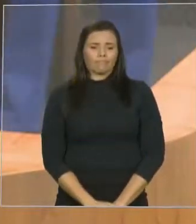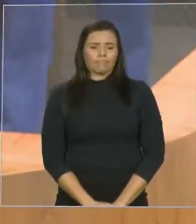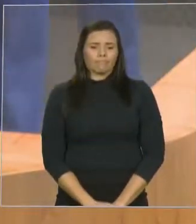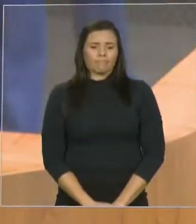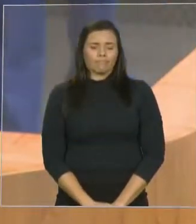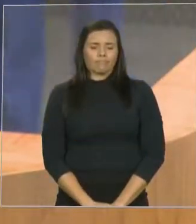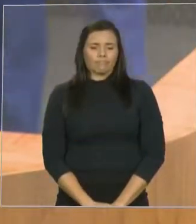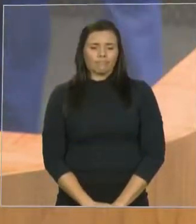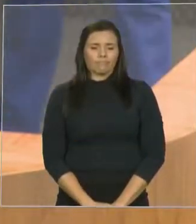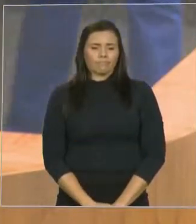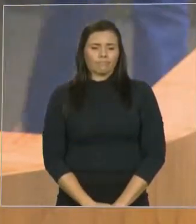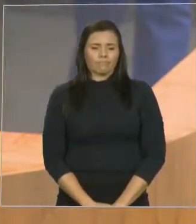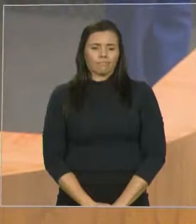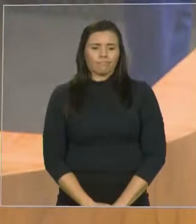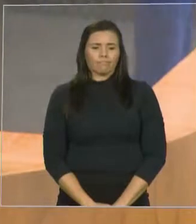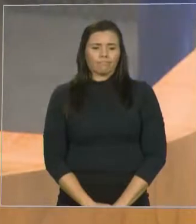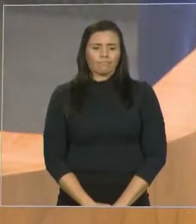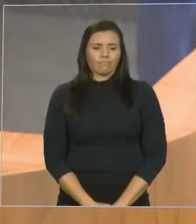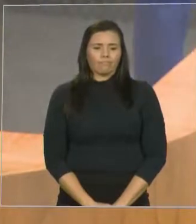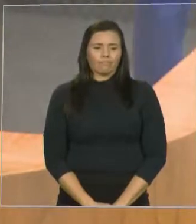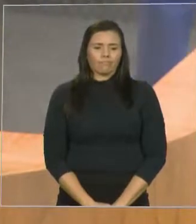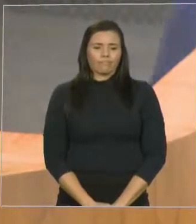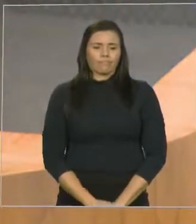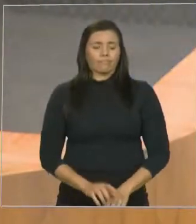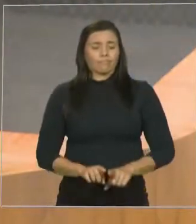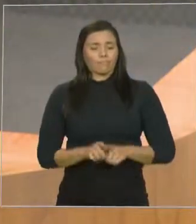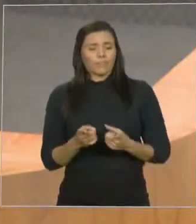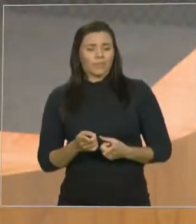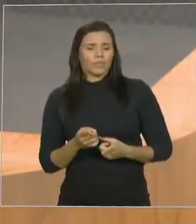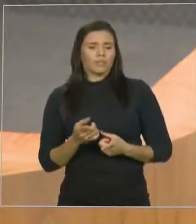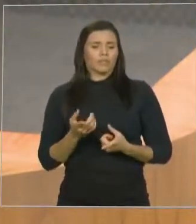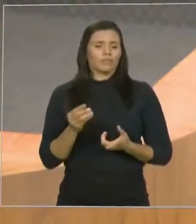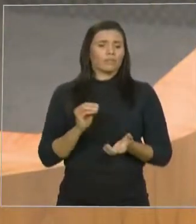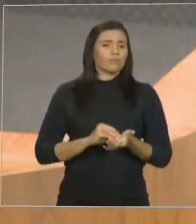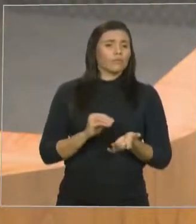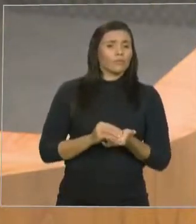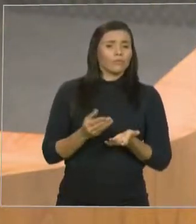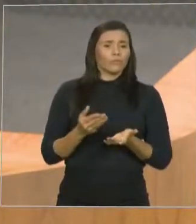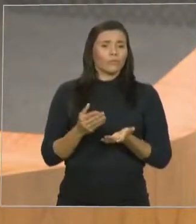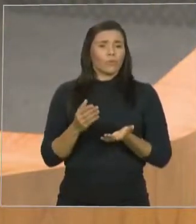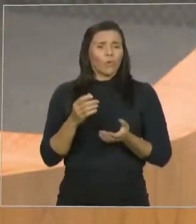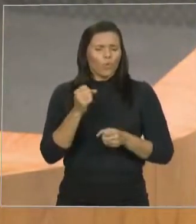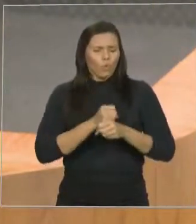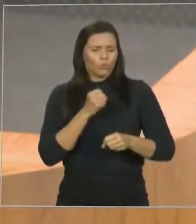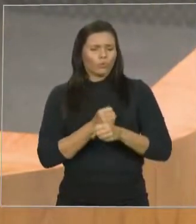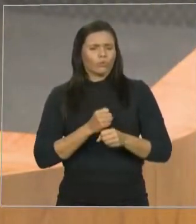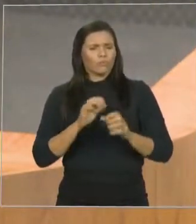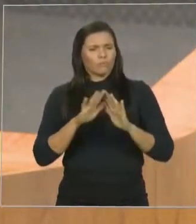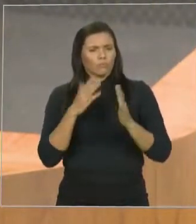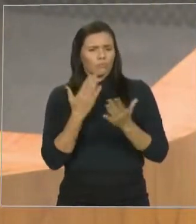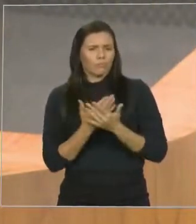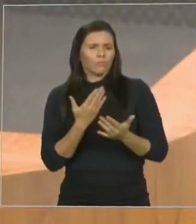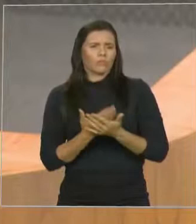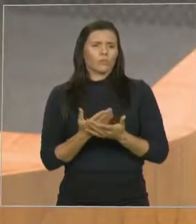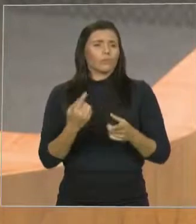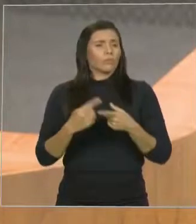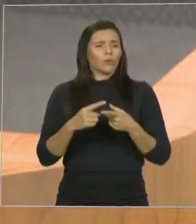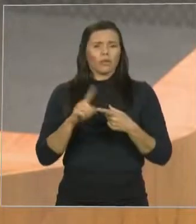construção de escola deixou de ser uma ação do INCRA já há muitos anos,